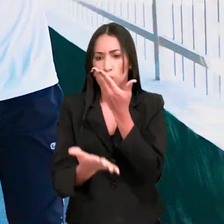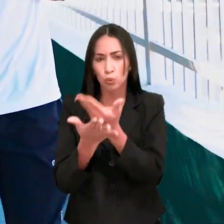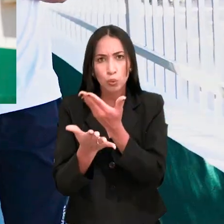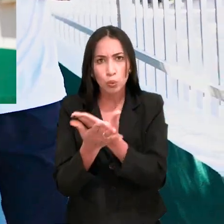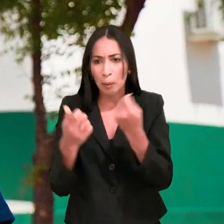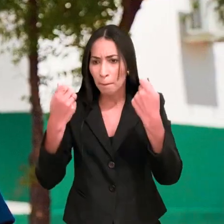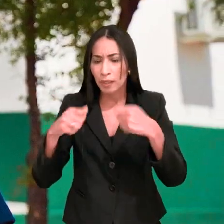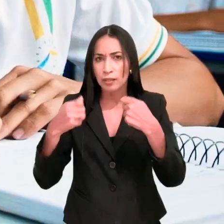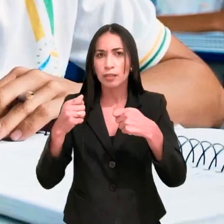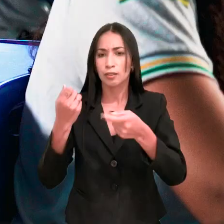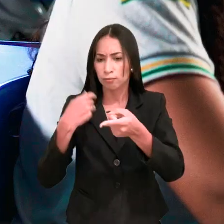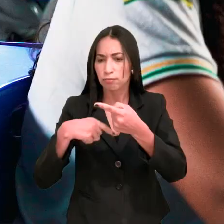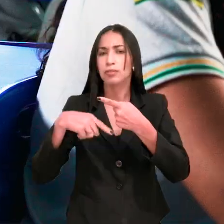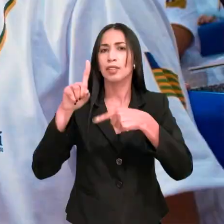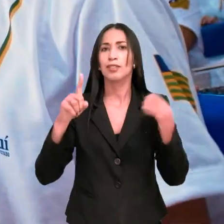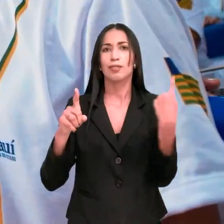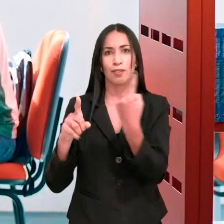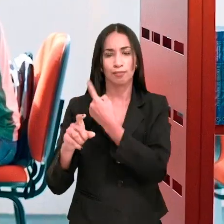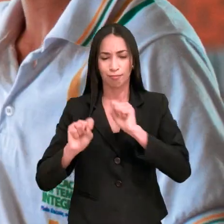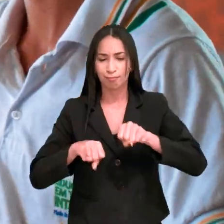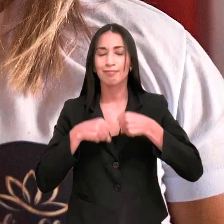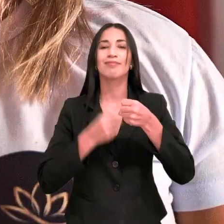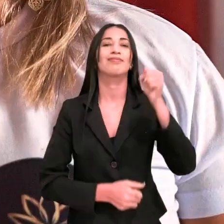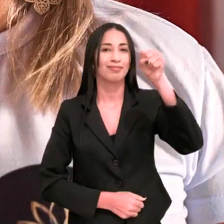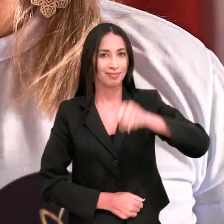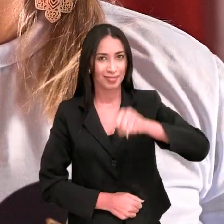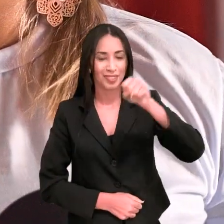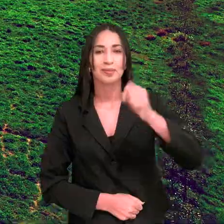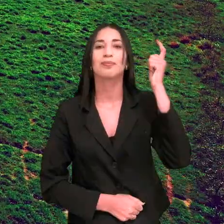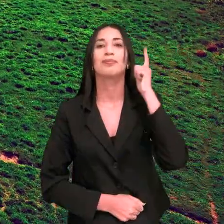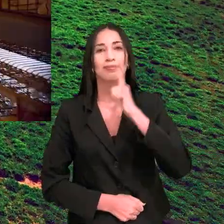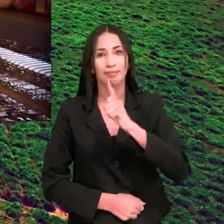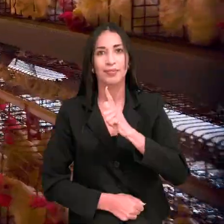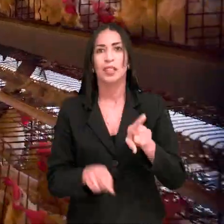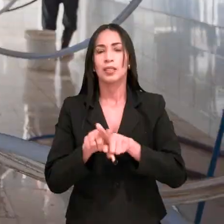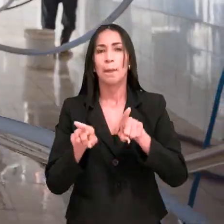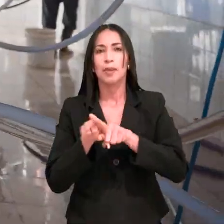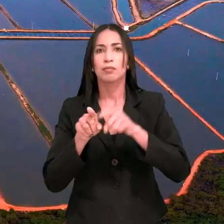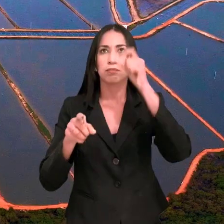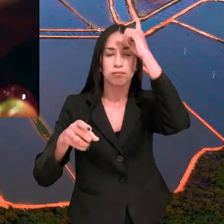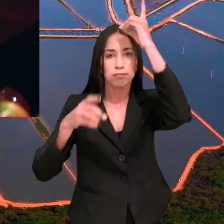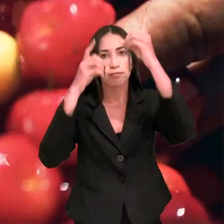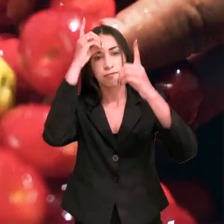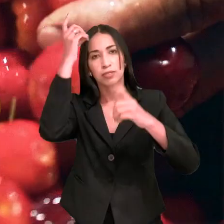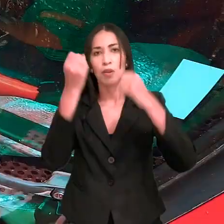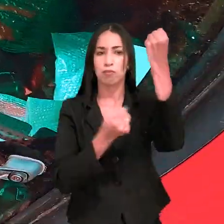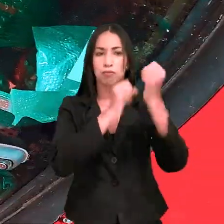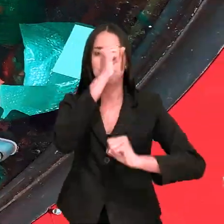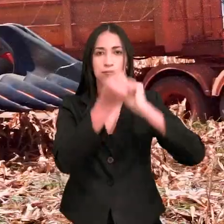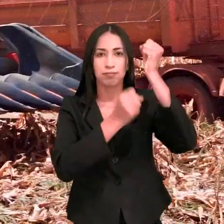estudar e se superar, a nossa determinação vai. Ah, vai. Se for pra criar e cultivar,